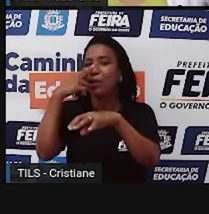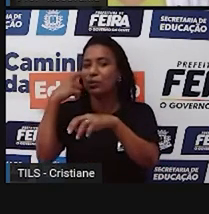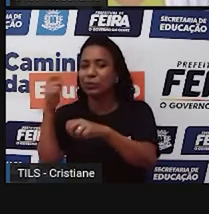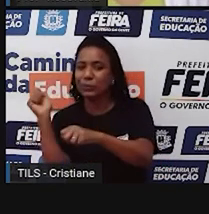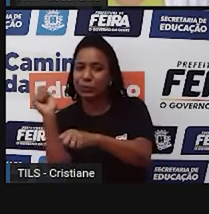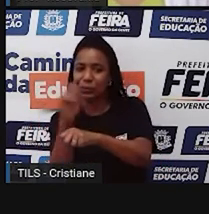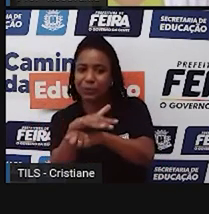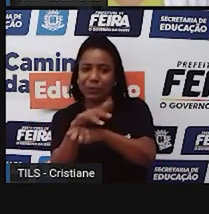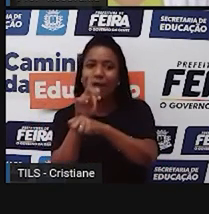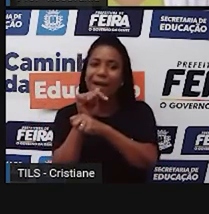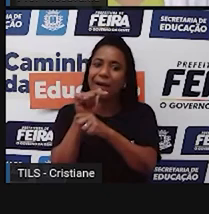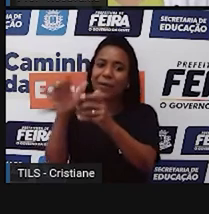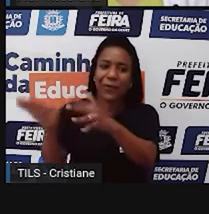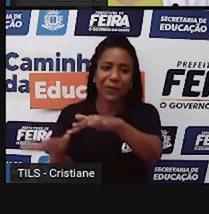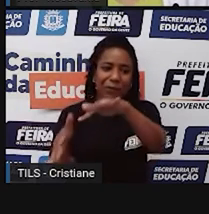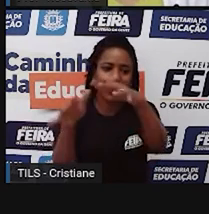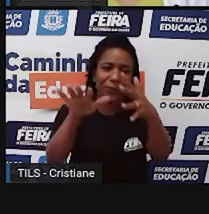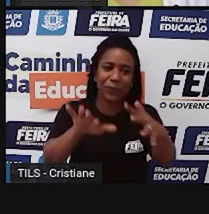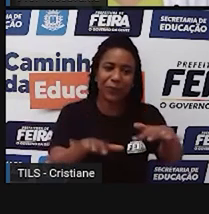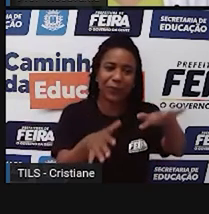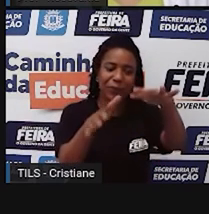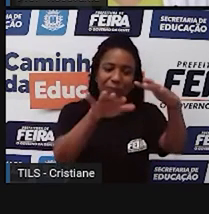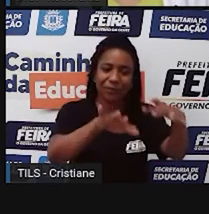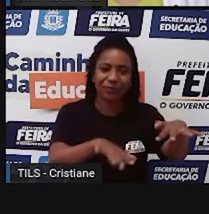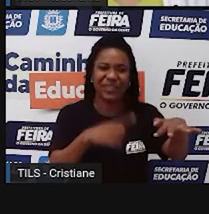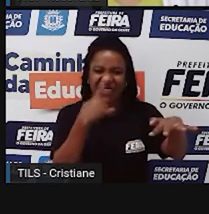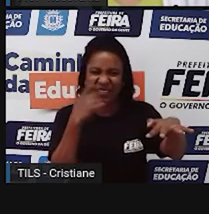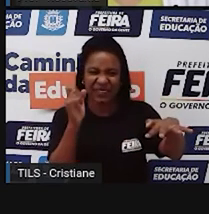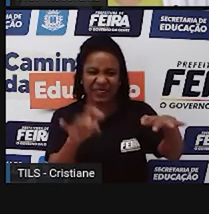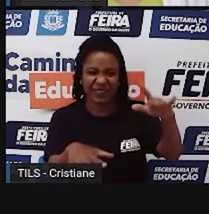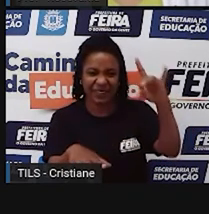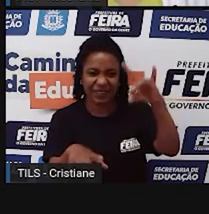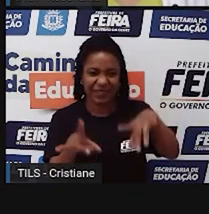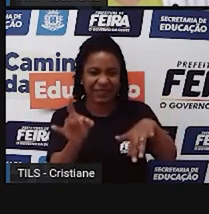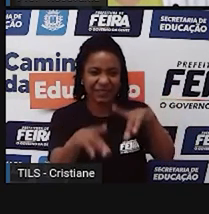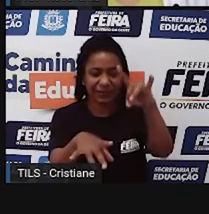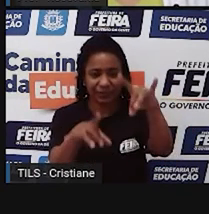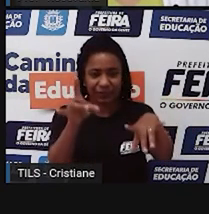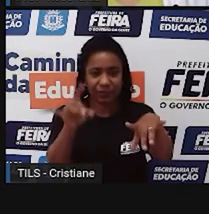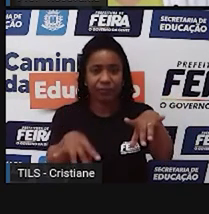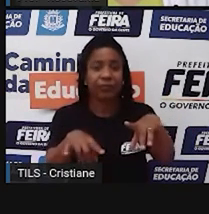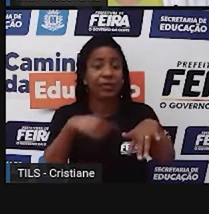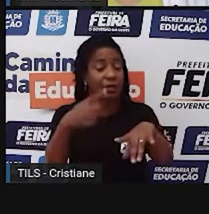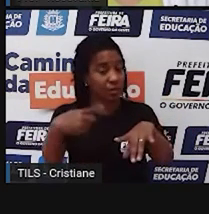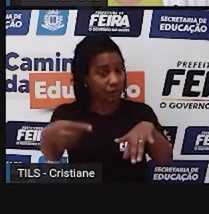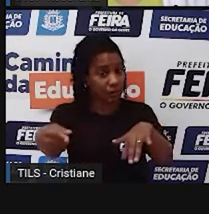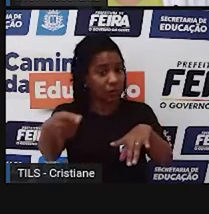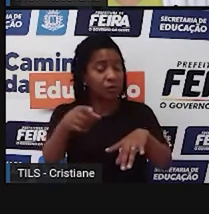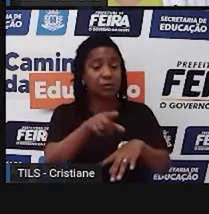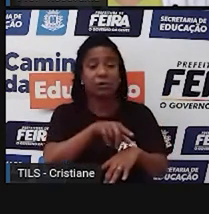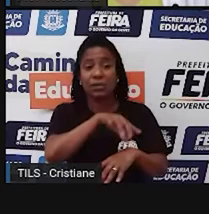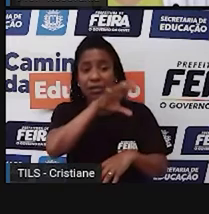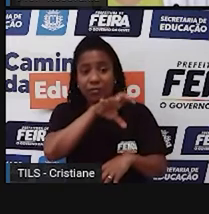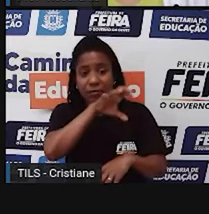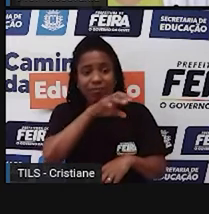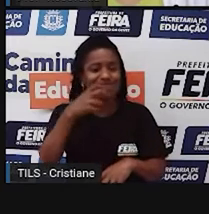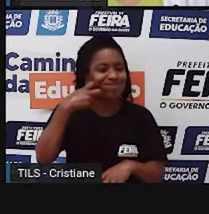né? Nos meios aquáticos de modo geral. E os animais marinhos, eles sofrem esse impacto primeiro,